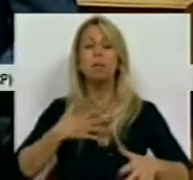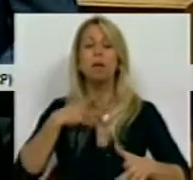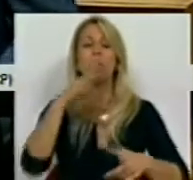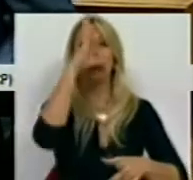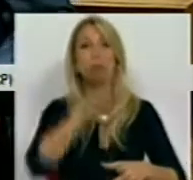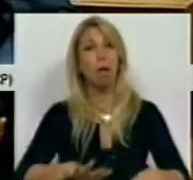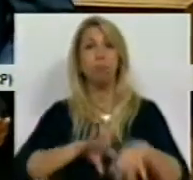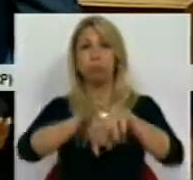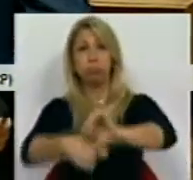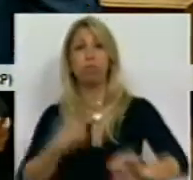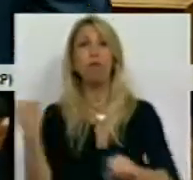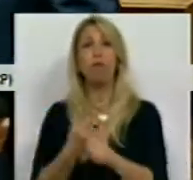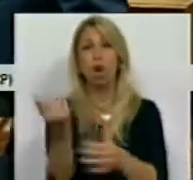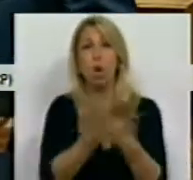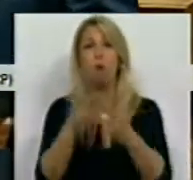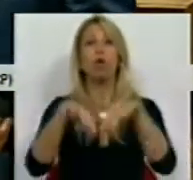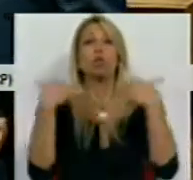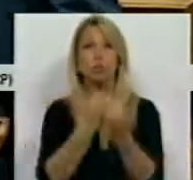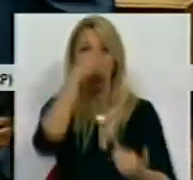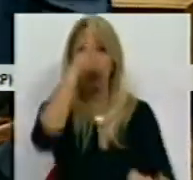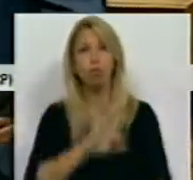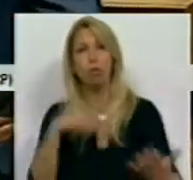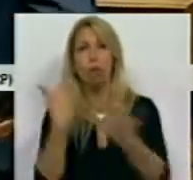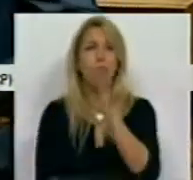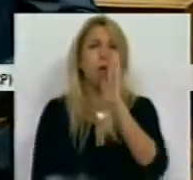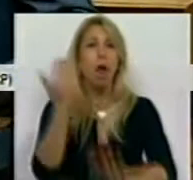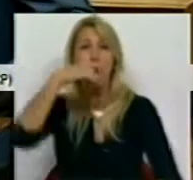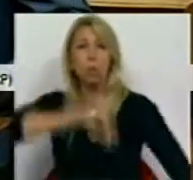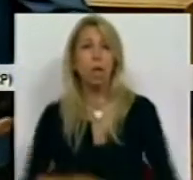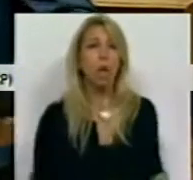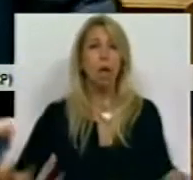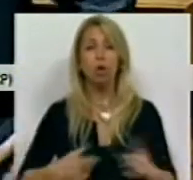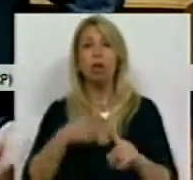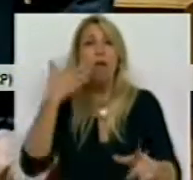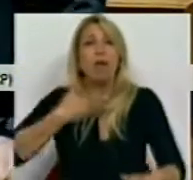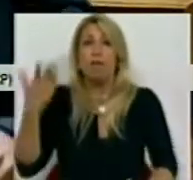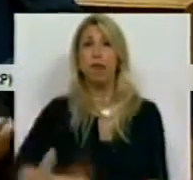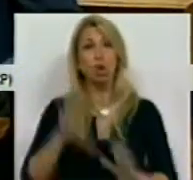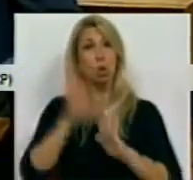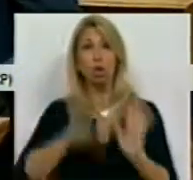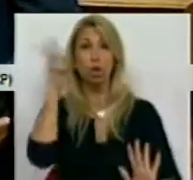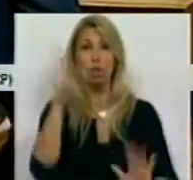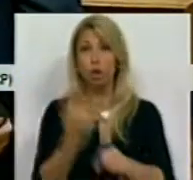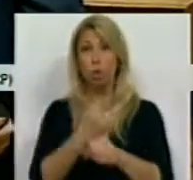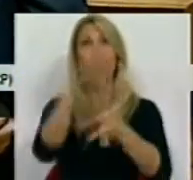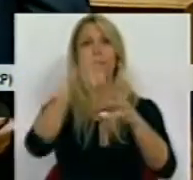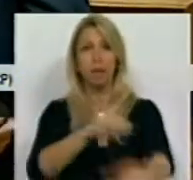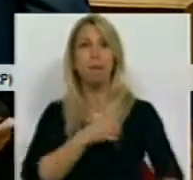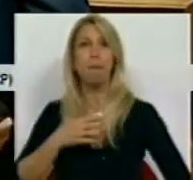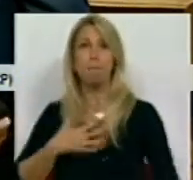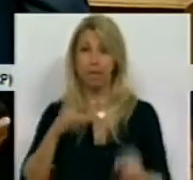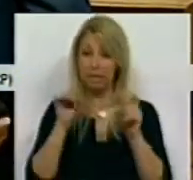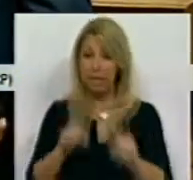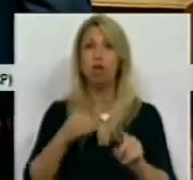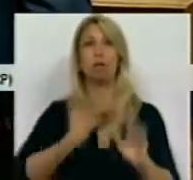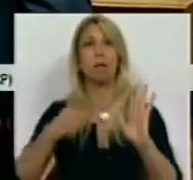económicas e sociais do Estado e para o assalto aos salários, aos direitos e às condições de vida dos trabalhadores destas empresas. Este